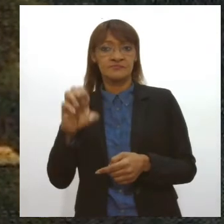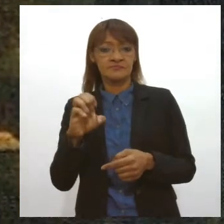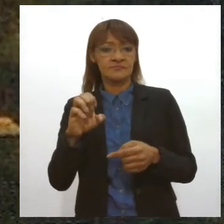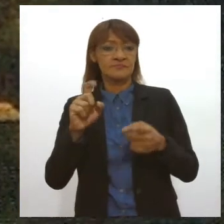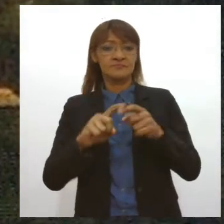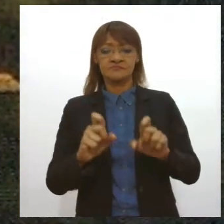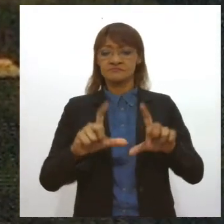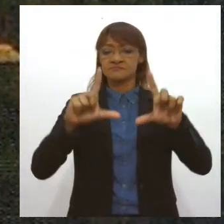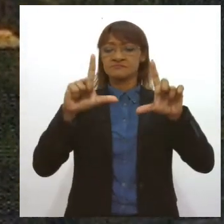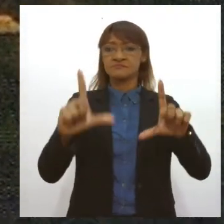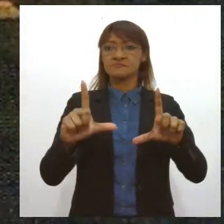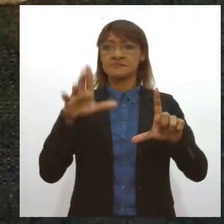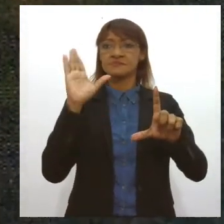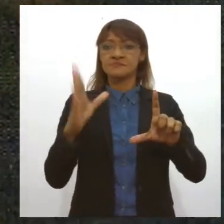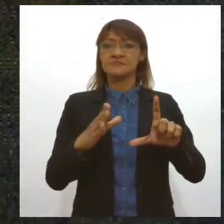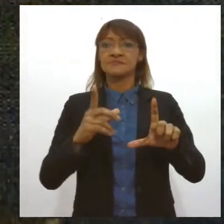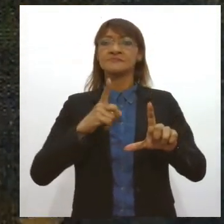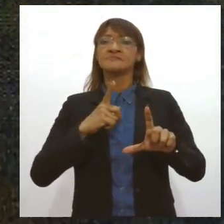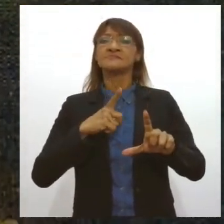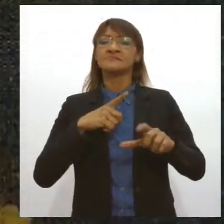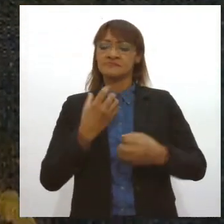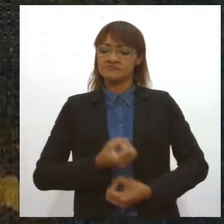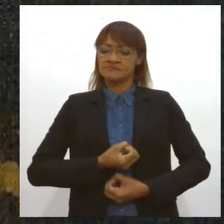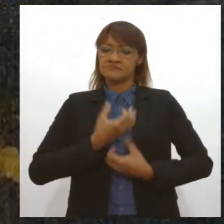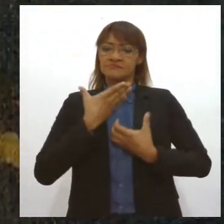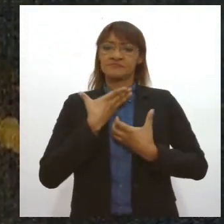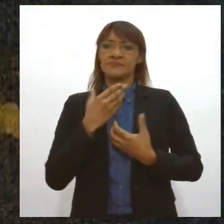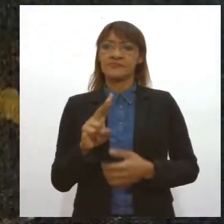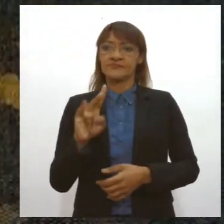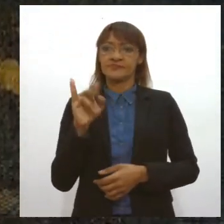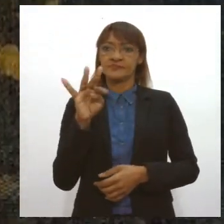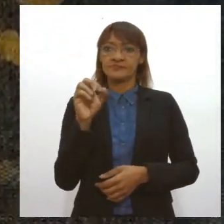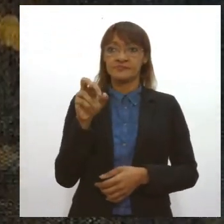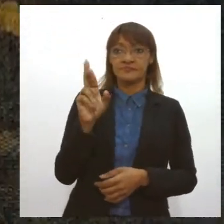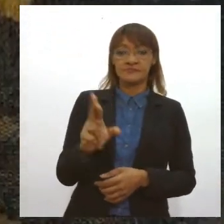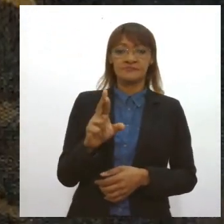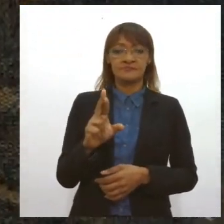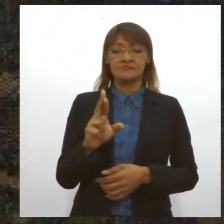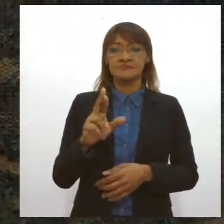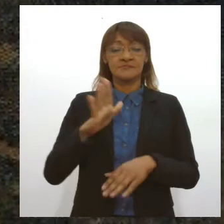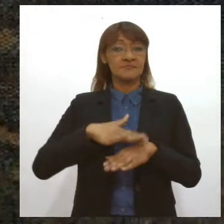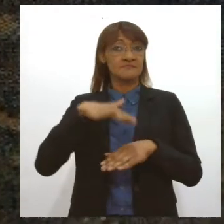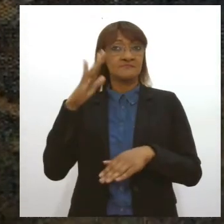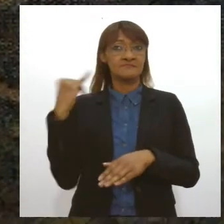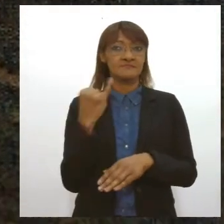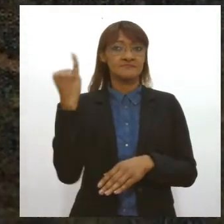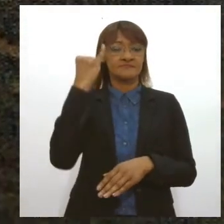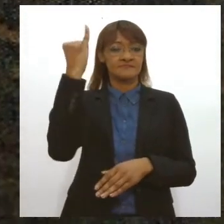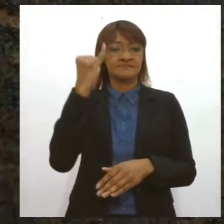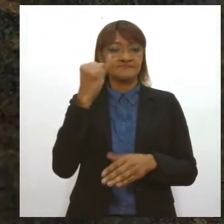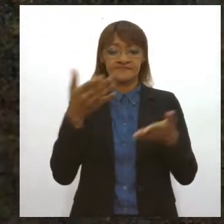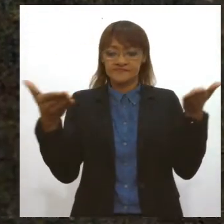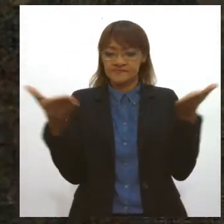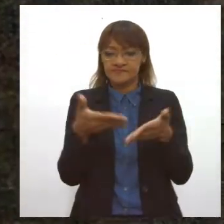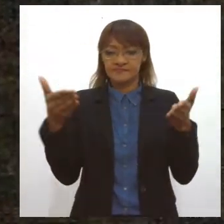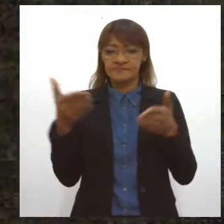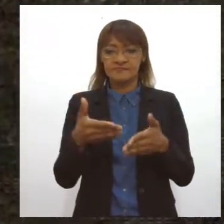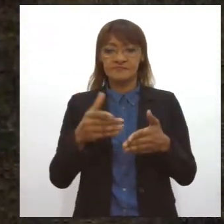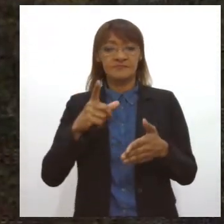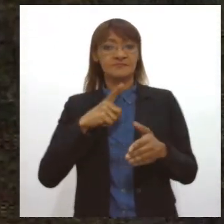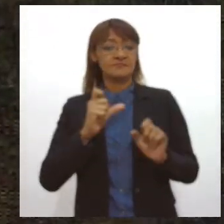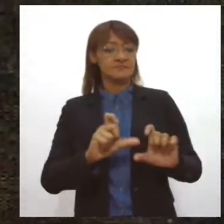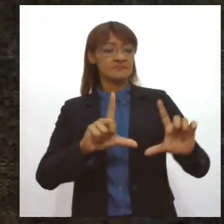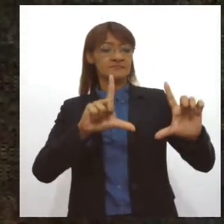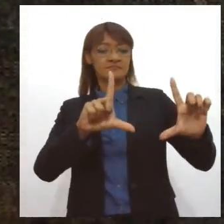inspirada por um poema de Vitor Hugo. Essas são consideradas duas de suas obras-primas. Atualmente, grande parte do seu